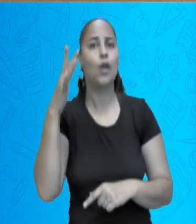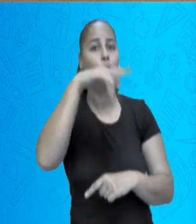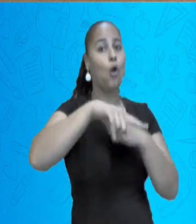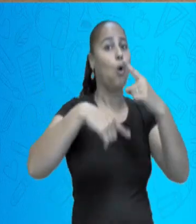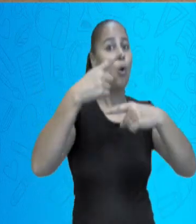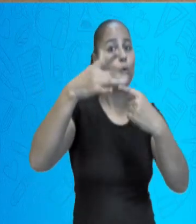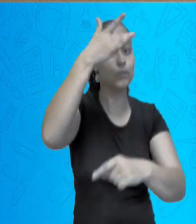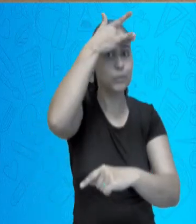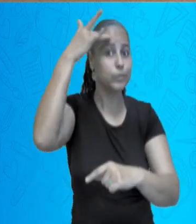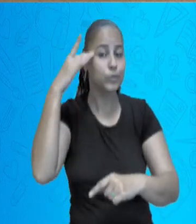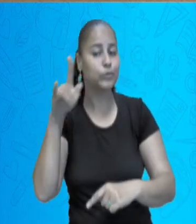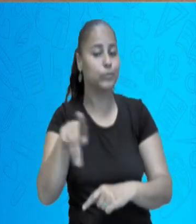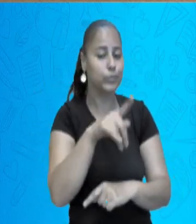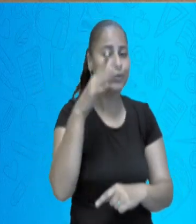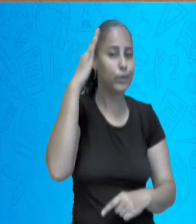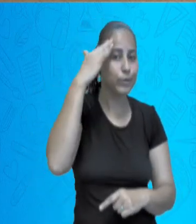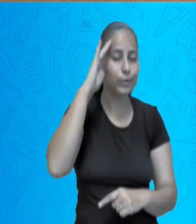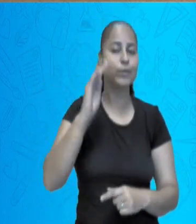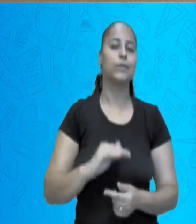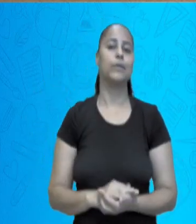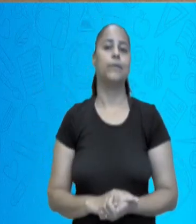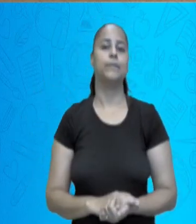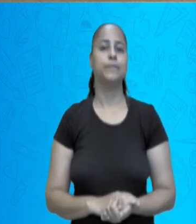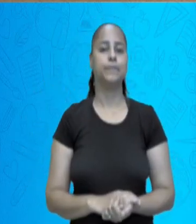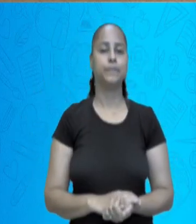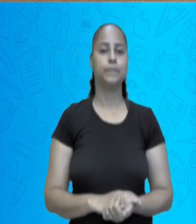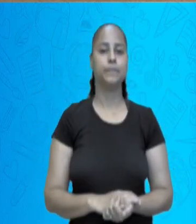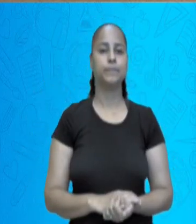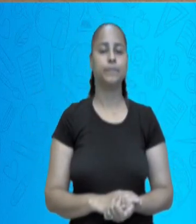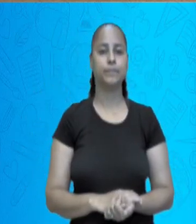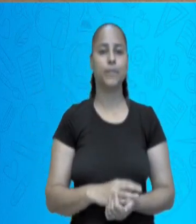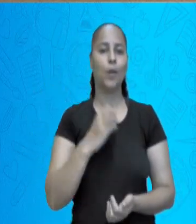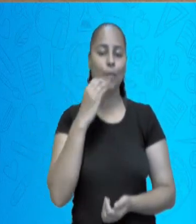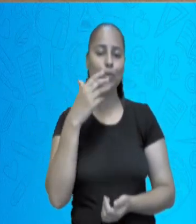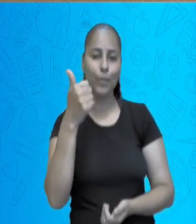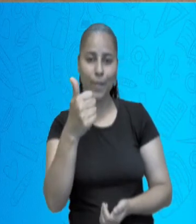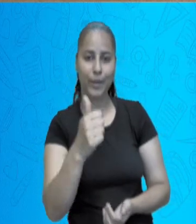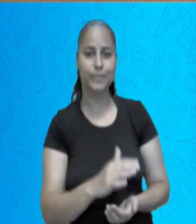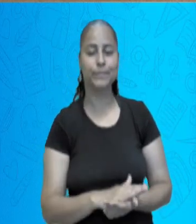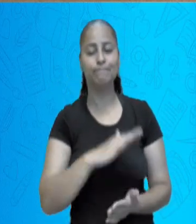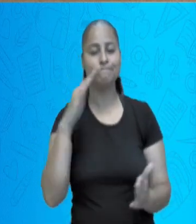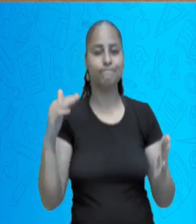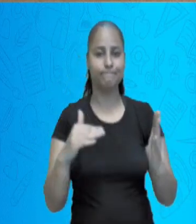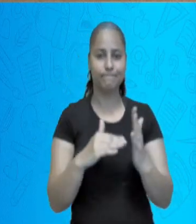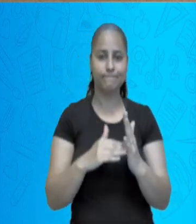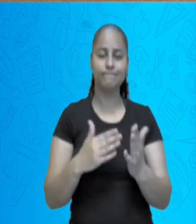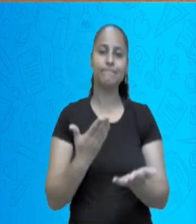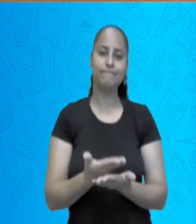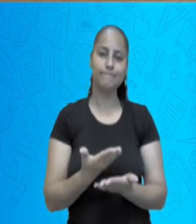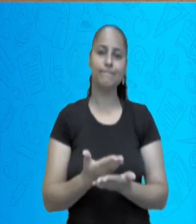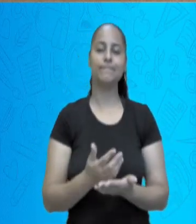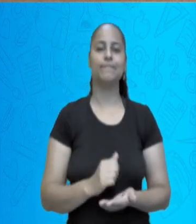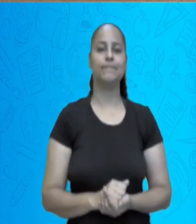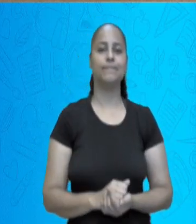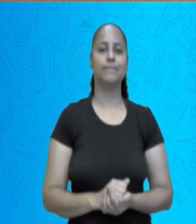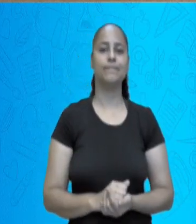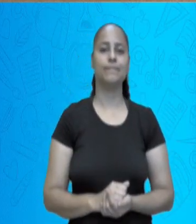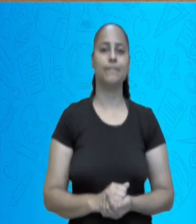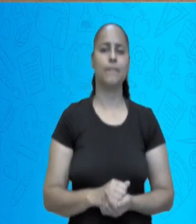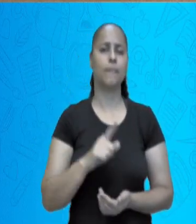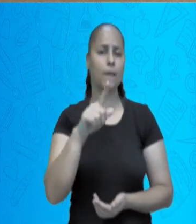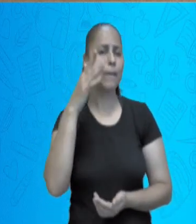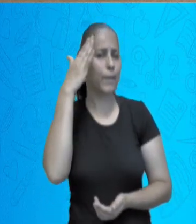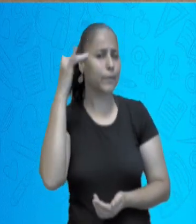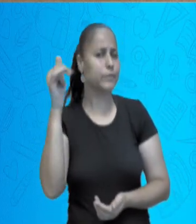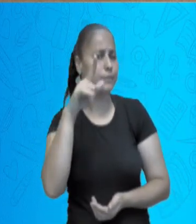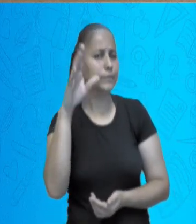e interagir com esta arte. Muito bem, chegando ao final da nossa aula, mas com